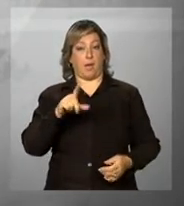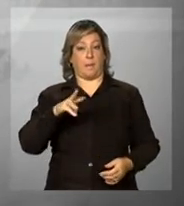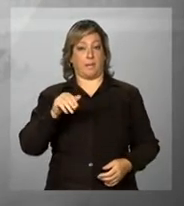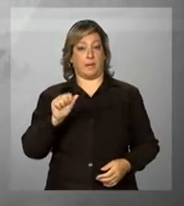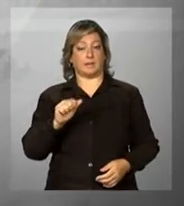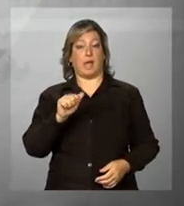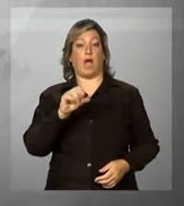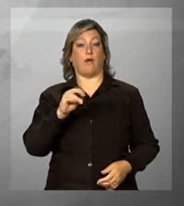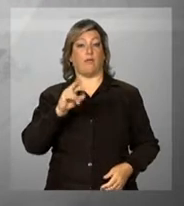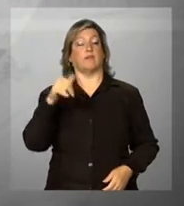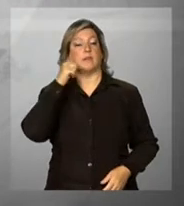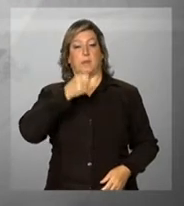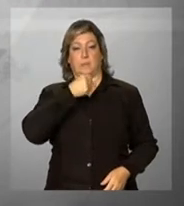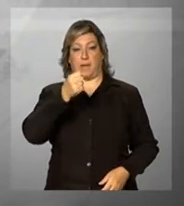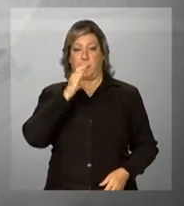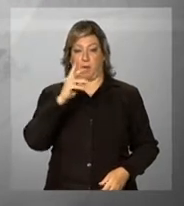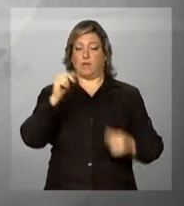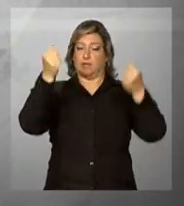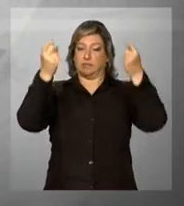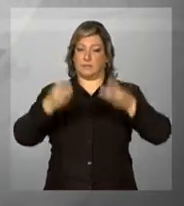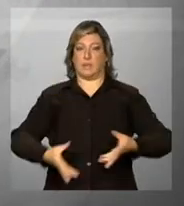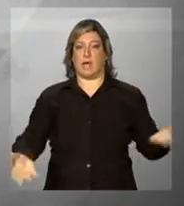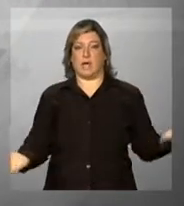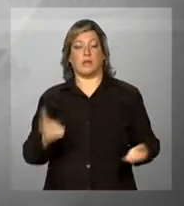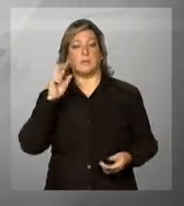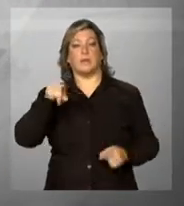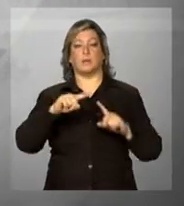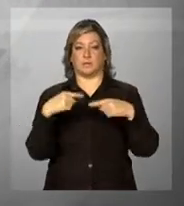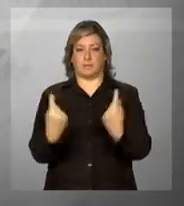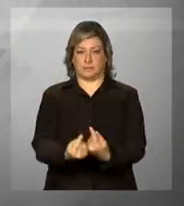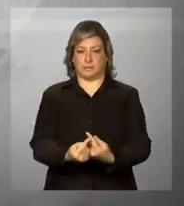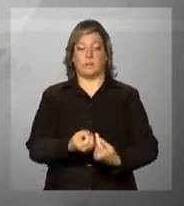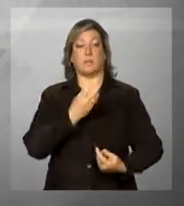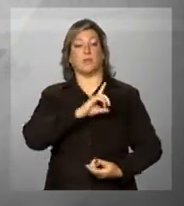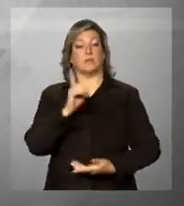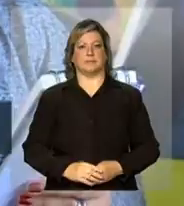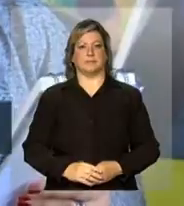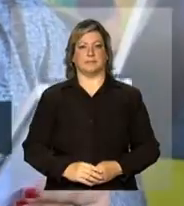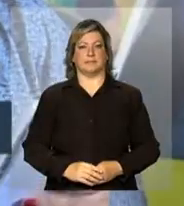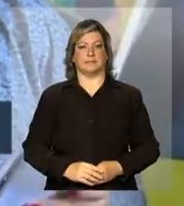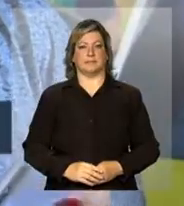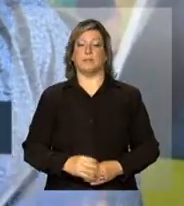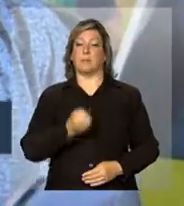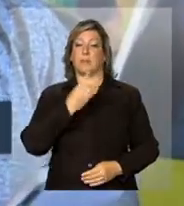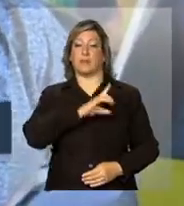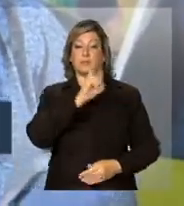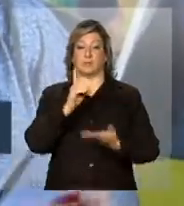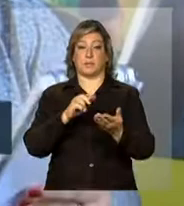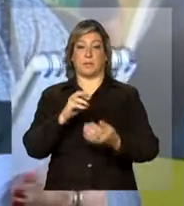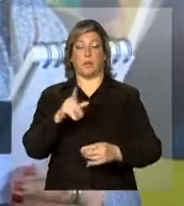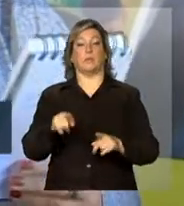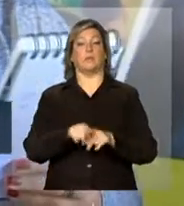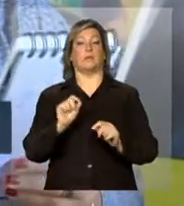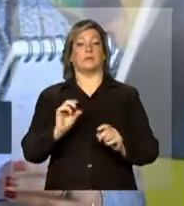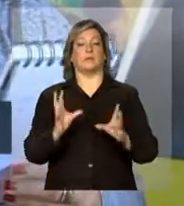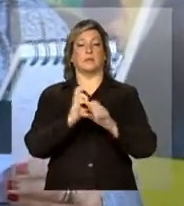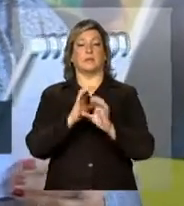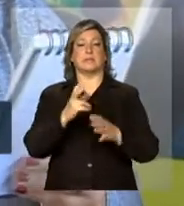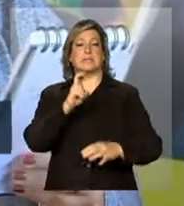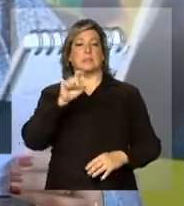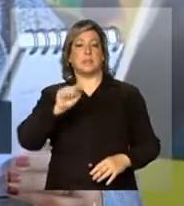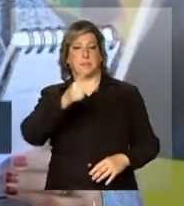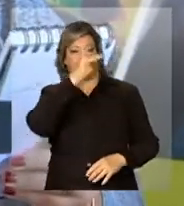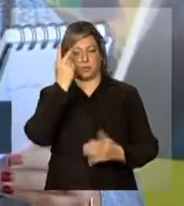repórter Carolina Monteiro tem as informações sobre a solenidade. Bom dia, Carolina. Bom dia, Malu. Cerca de 5 mil